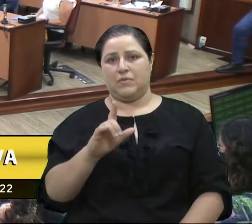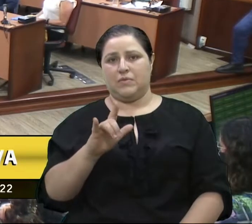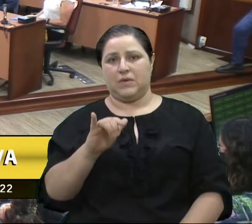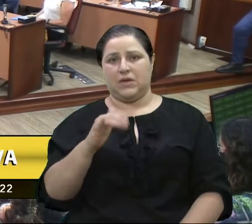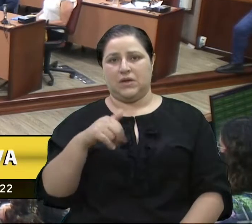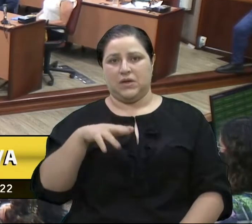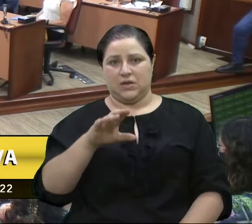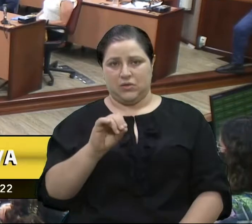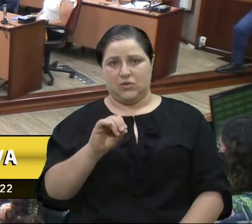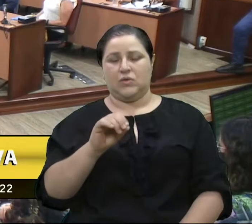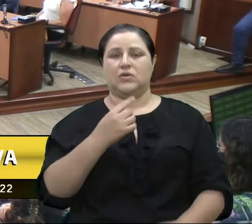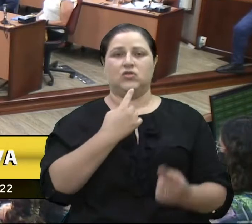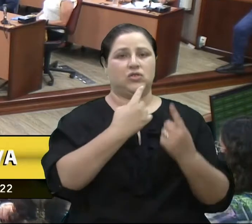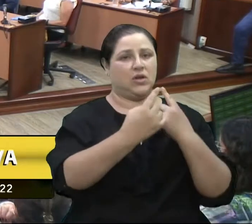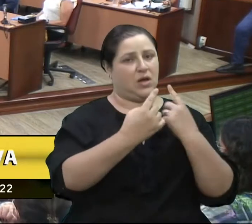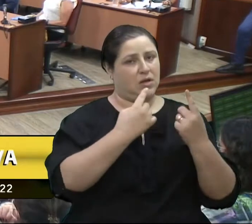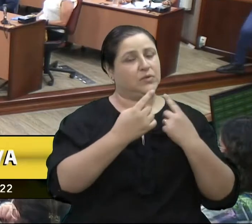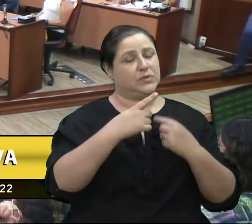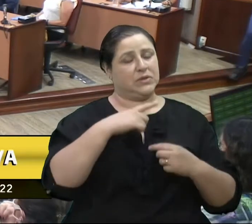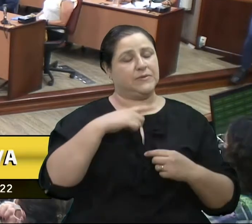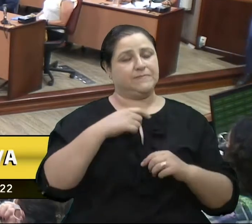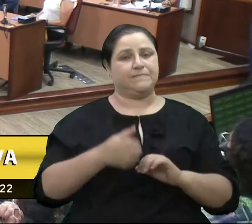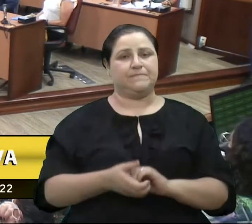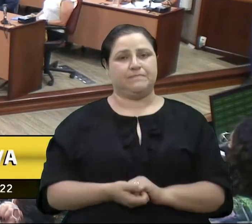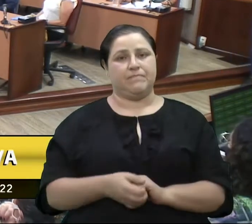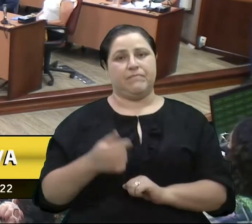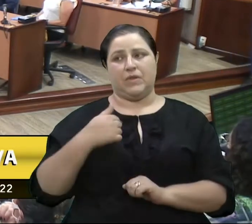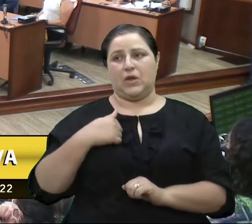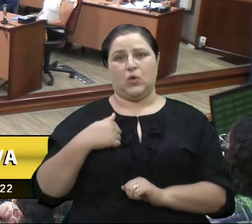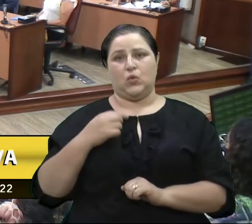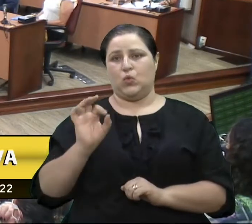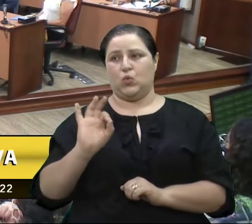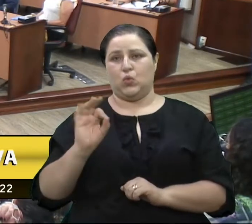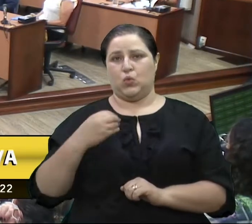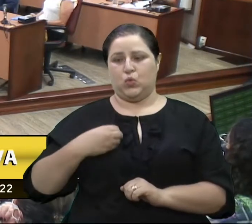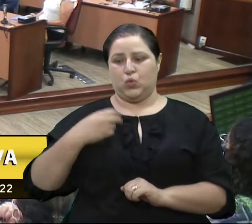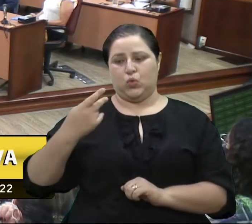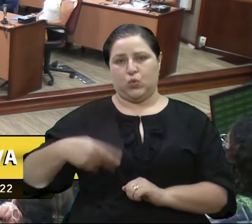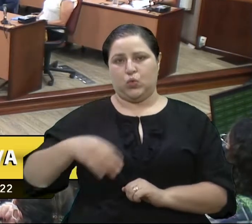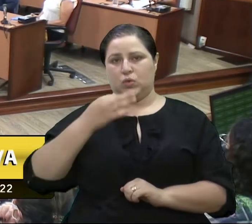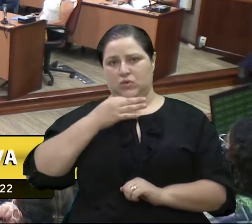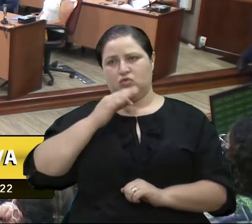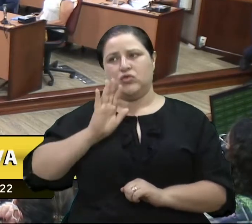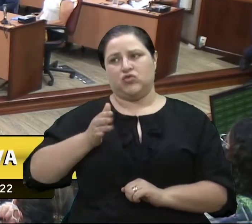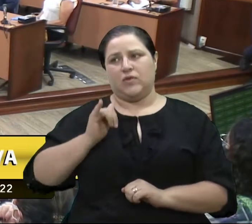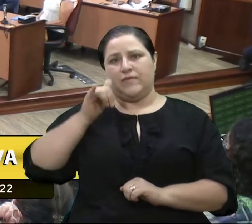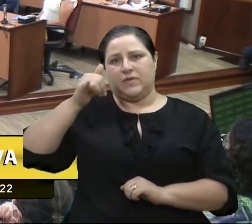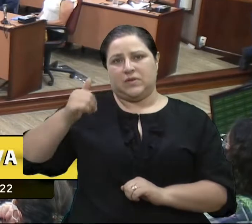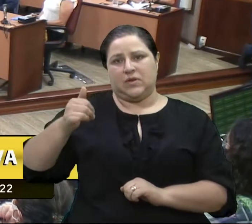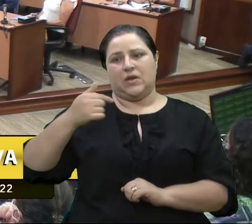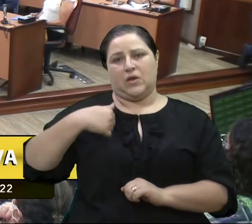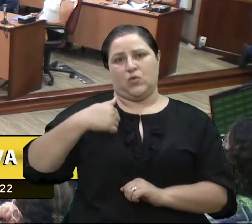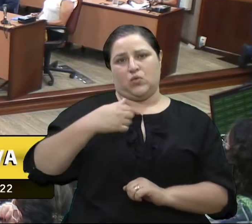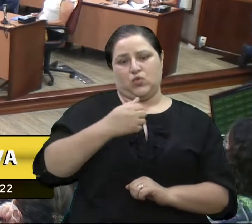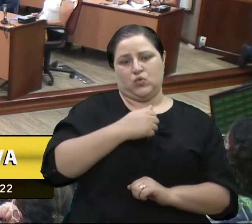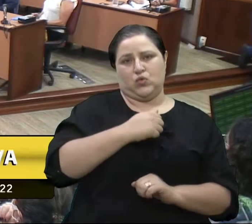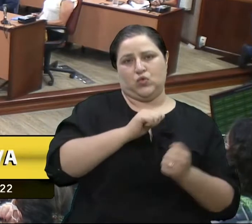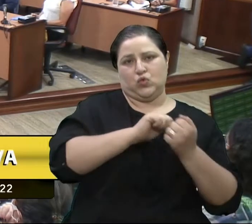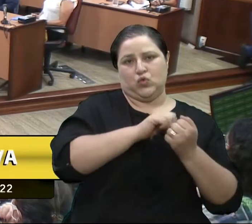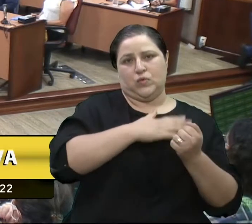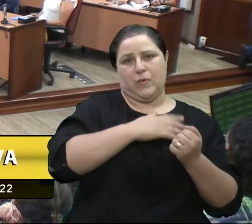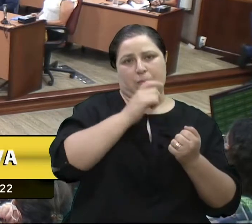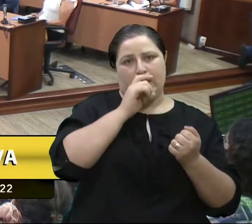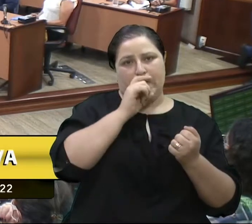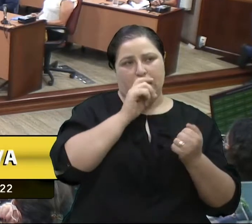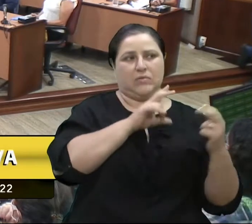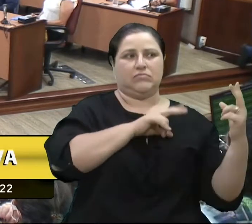Quero dizer para o senhor que como não estava em Caxias, e falei isso, né, e estava com meu pai. E conversei com meu